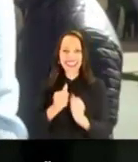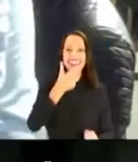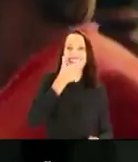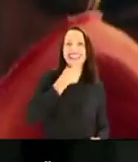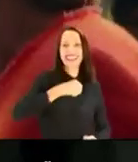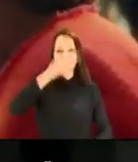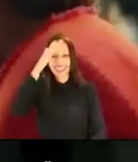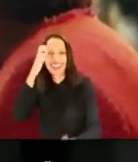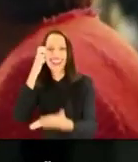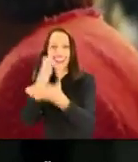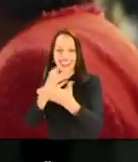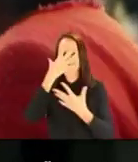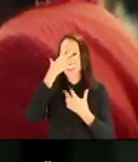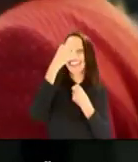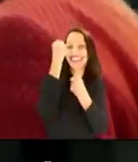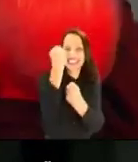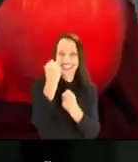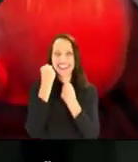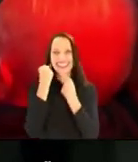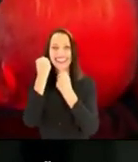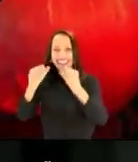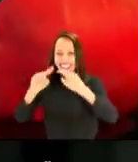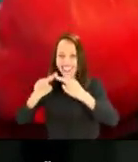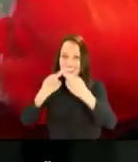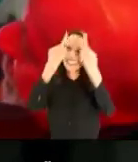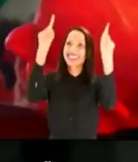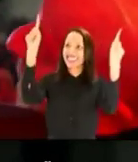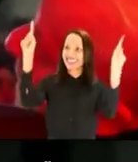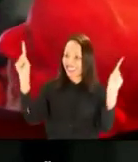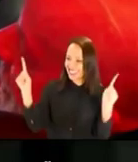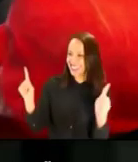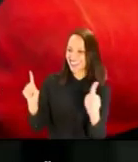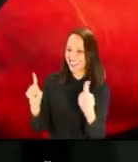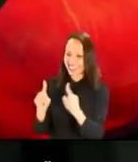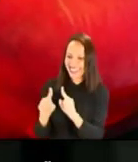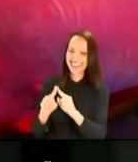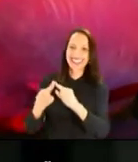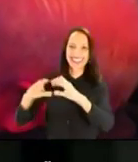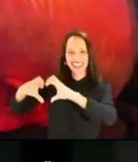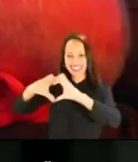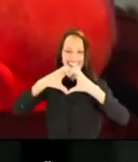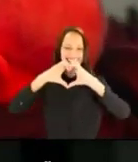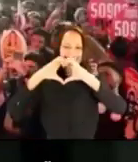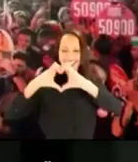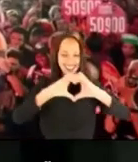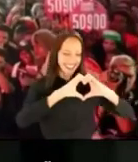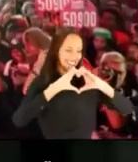com bolos, vai com fé. Faz o coração agora.